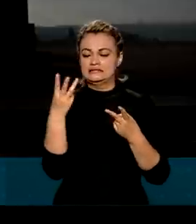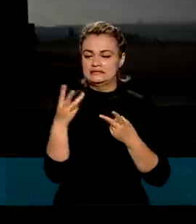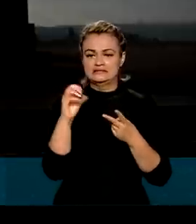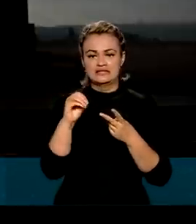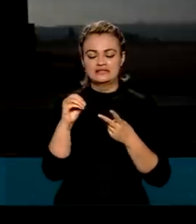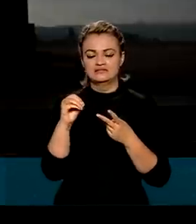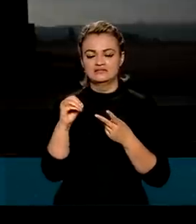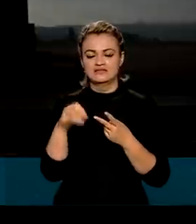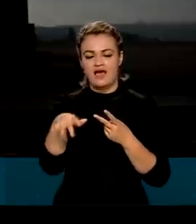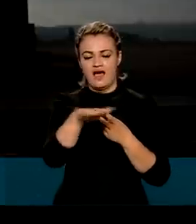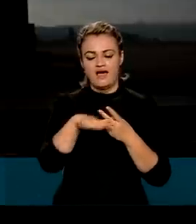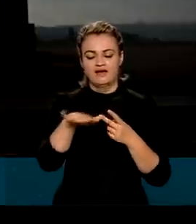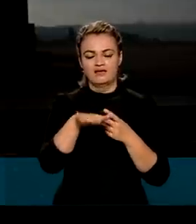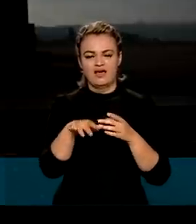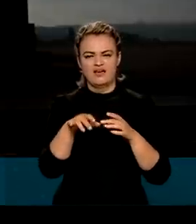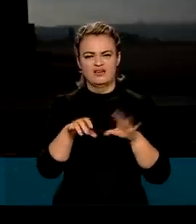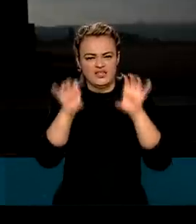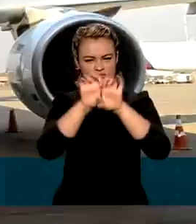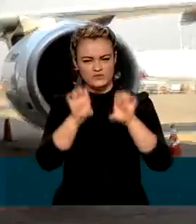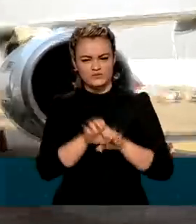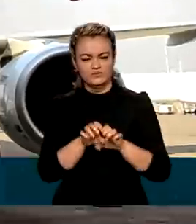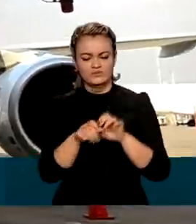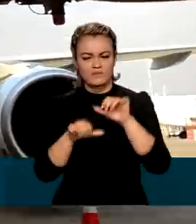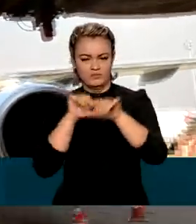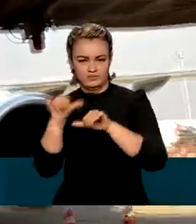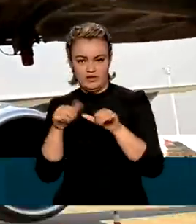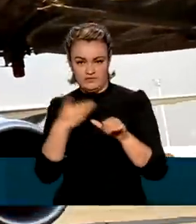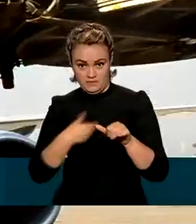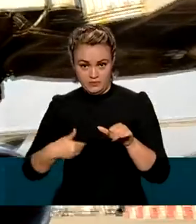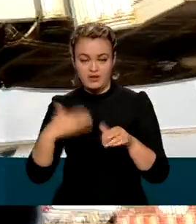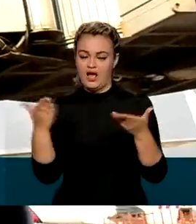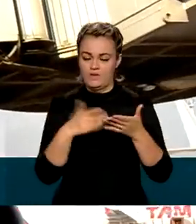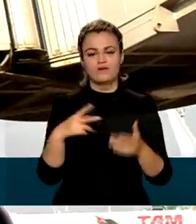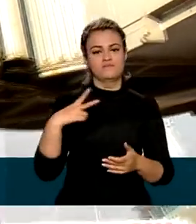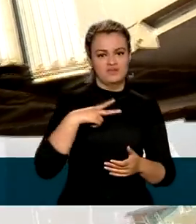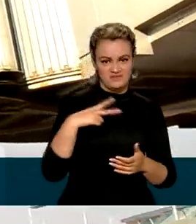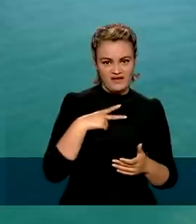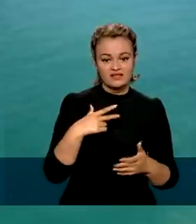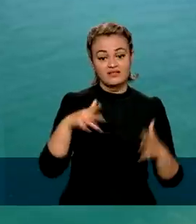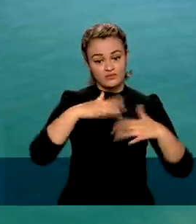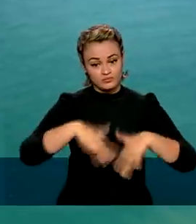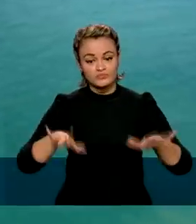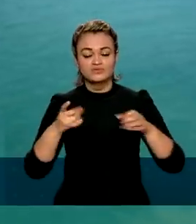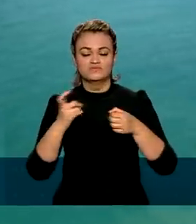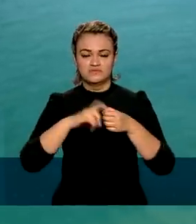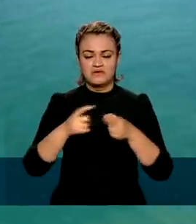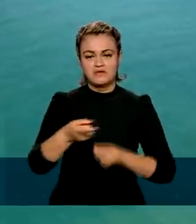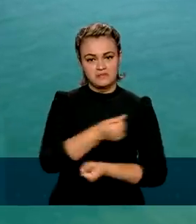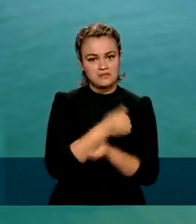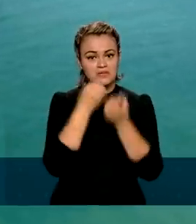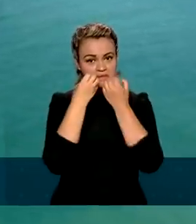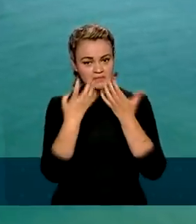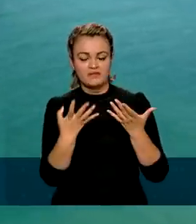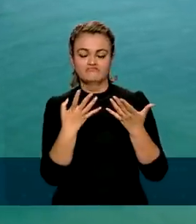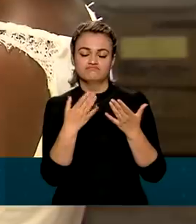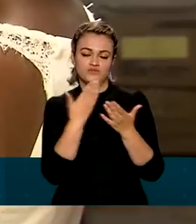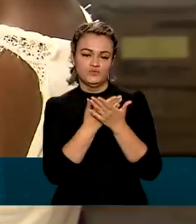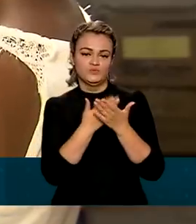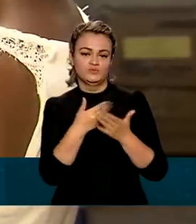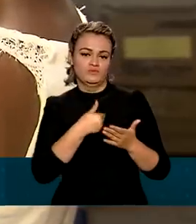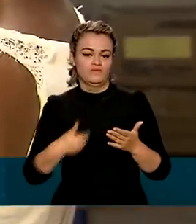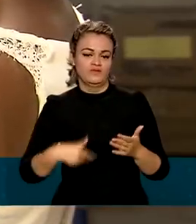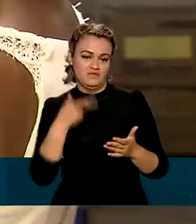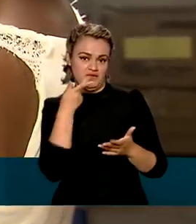ativos da área de infraestrutura para a iniciativa privada, também contribuíram para a recuperação, segundo o estudo do governo.